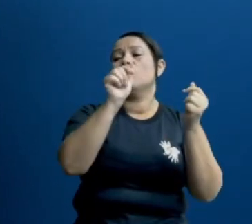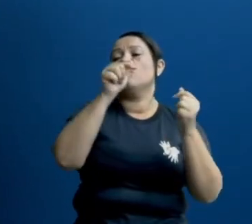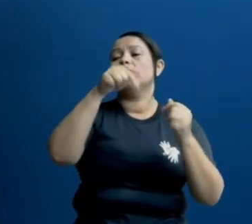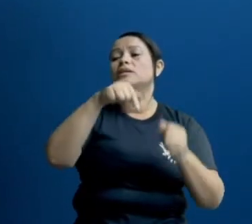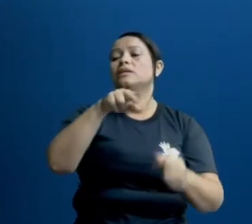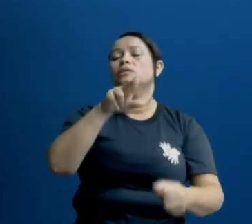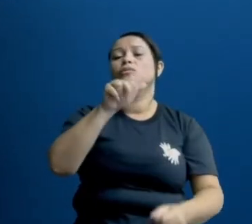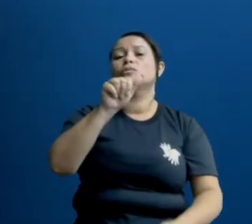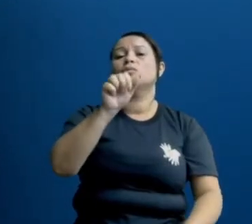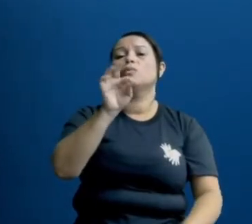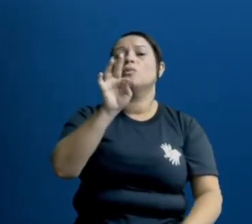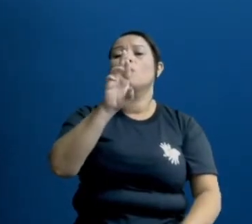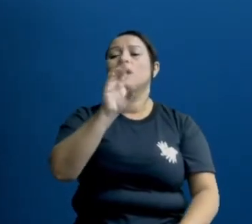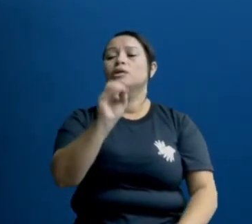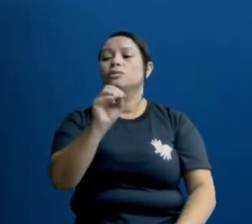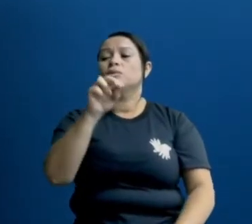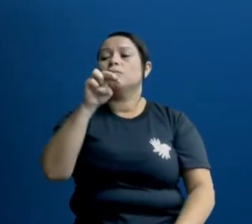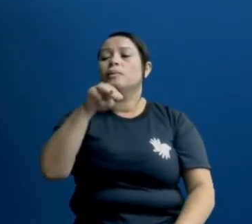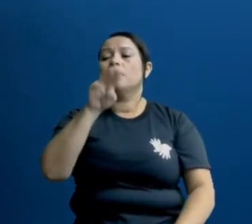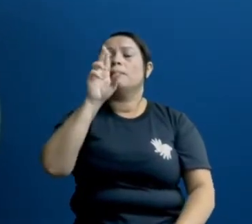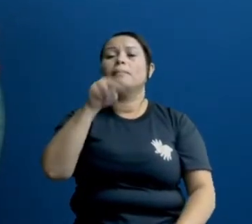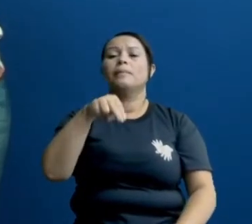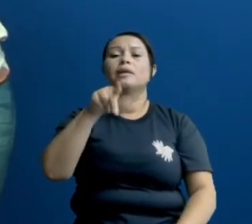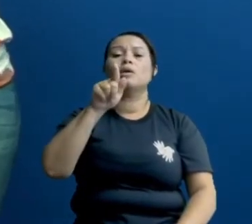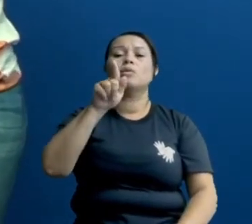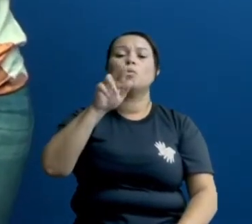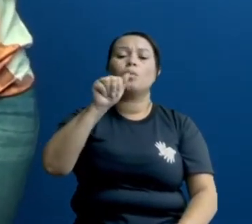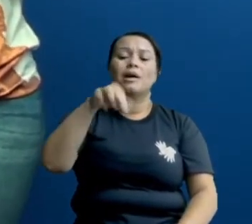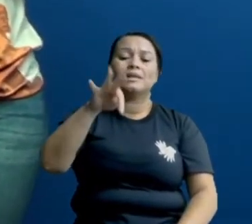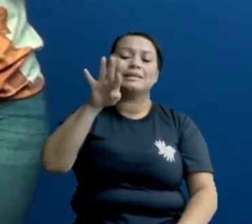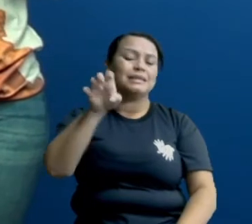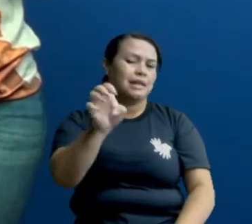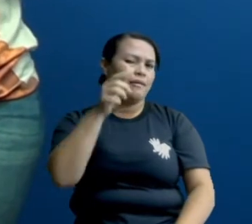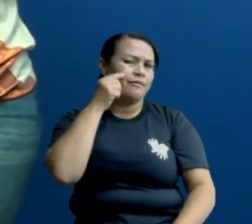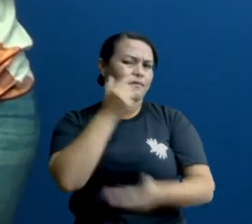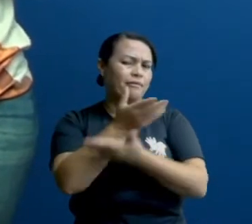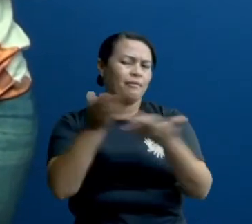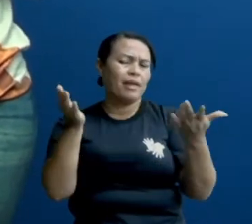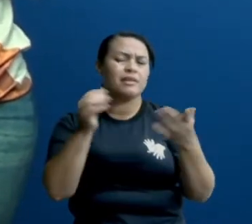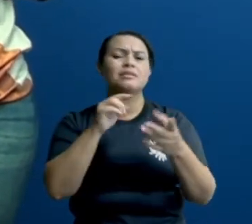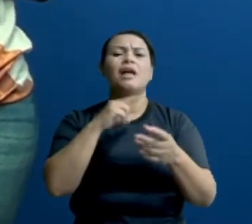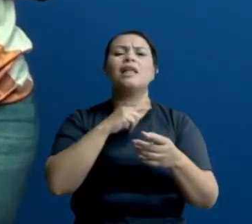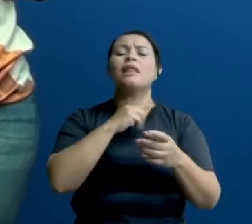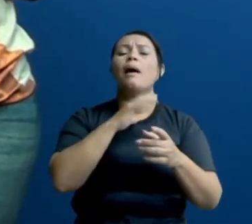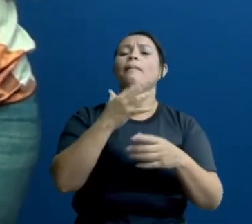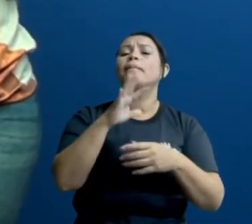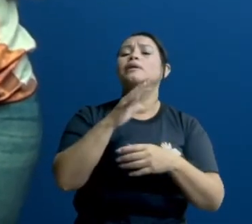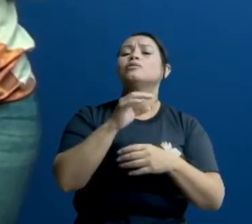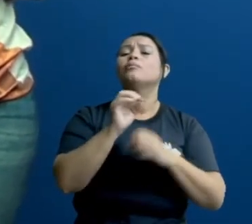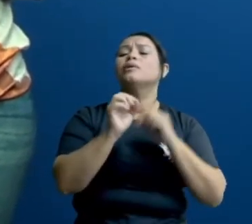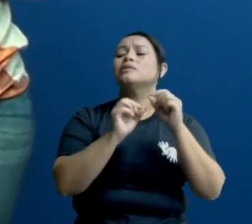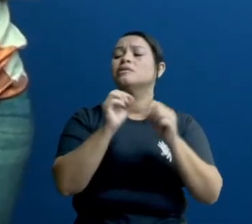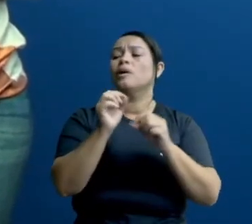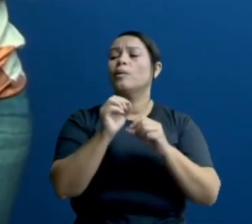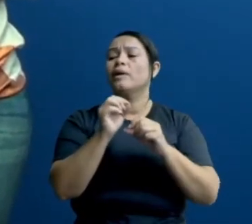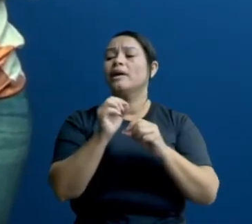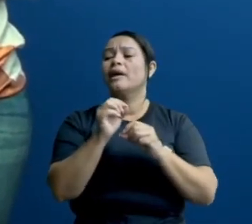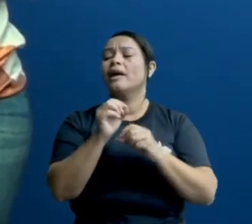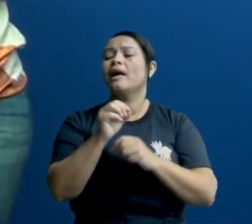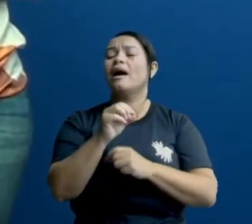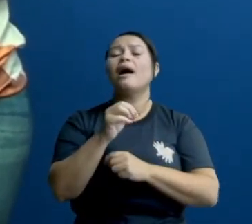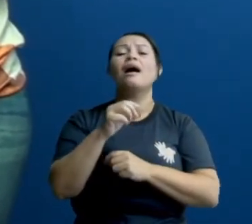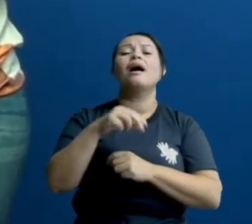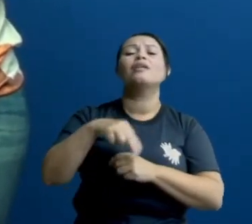-Minguante, certo? Durante esse período, a Lua está a oeste do Sol, que ilumina seu lado